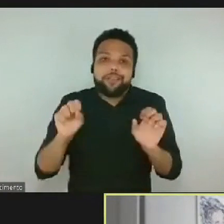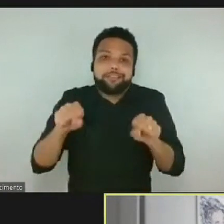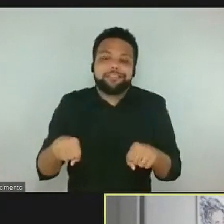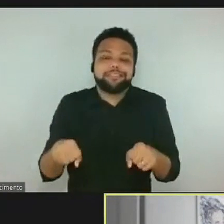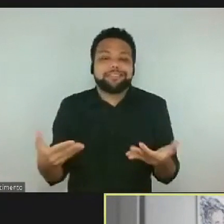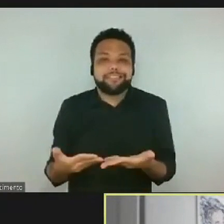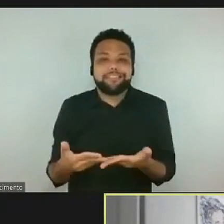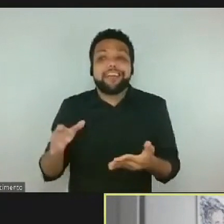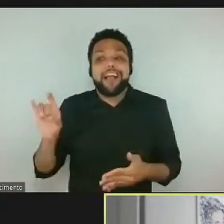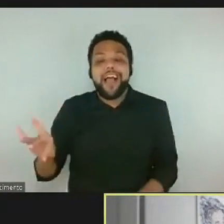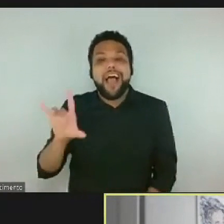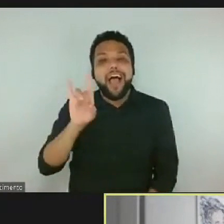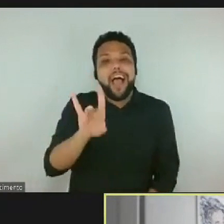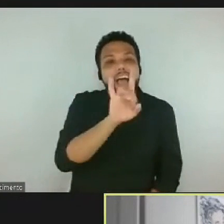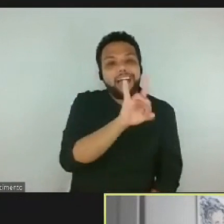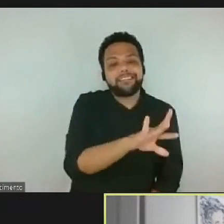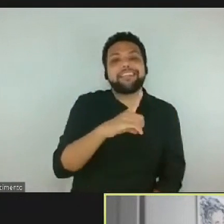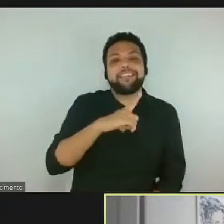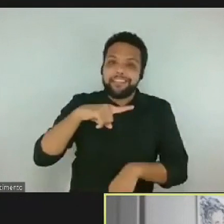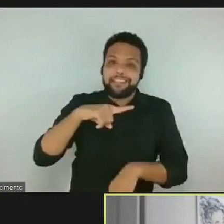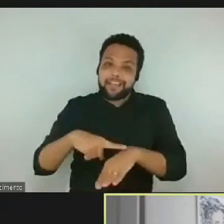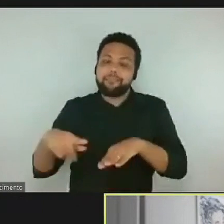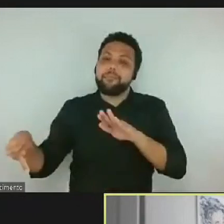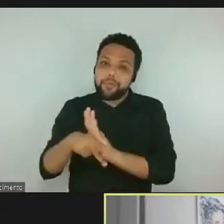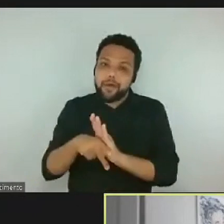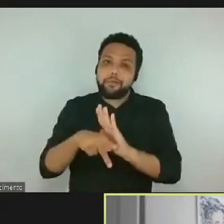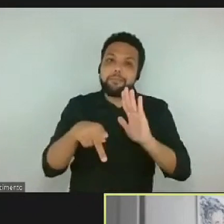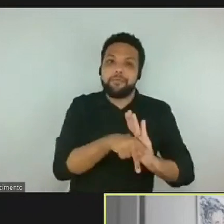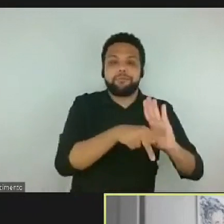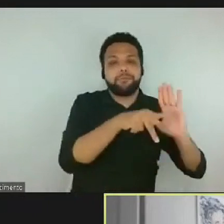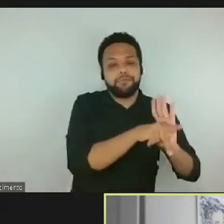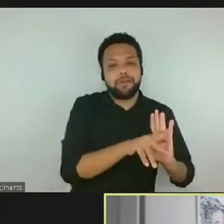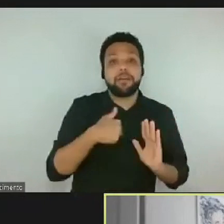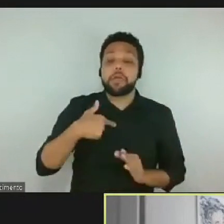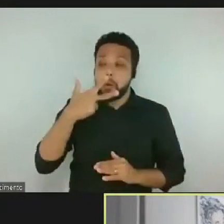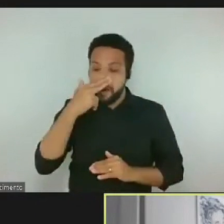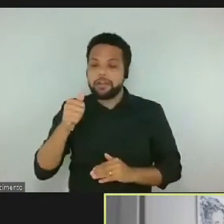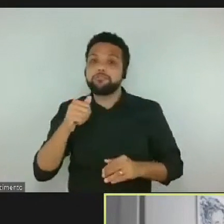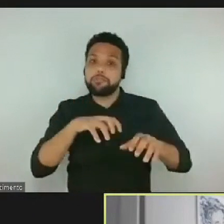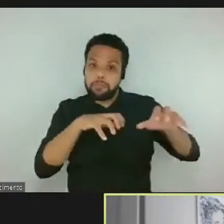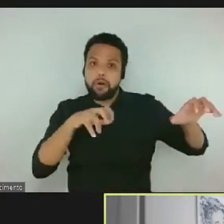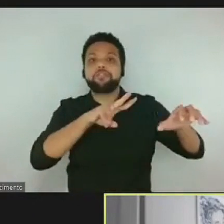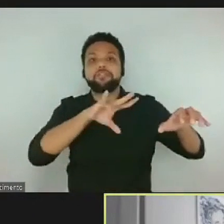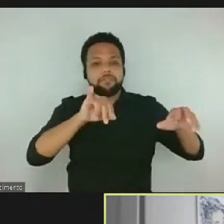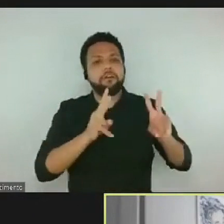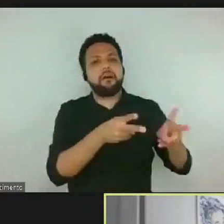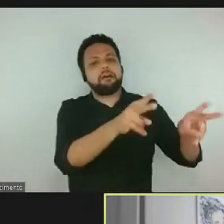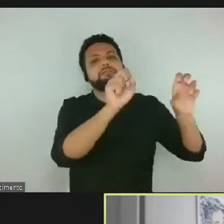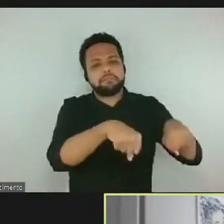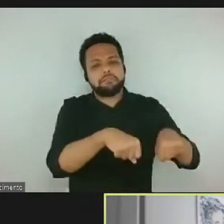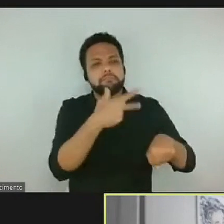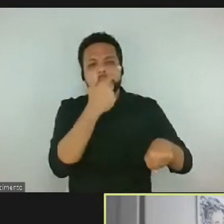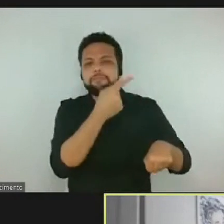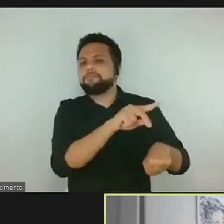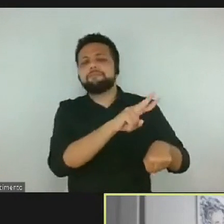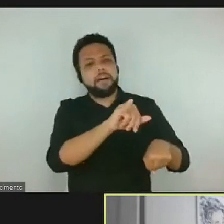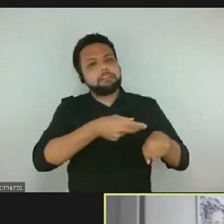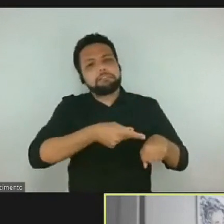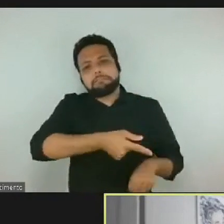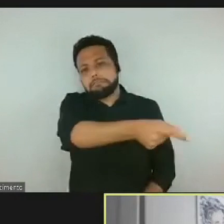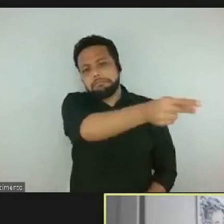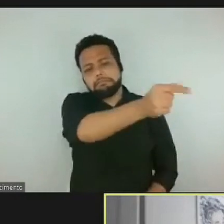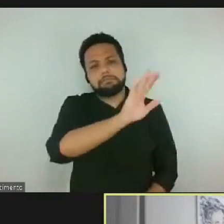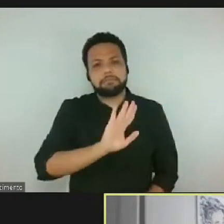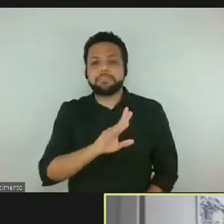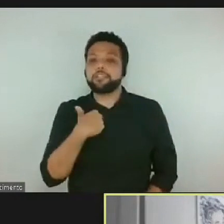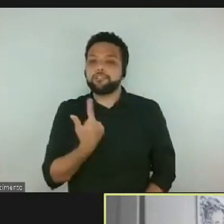coisa tem o seu momento. Então, acho que veio para ficar mesmo. Eu considero que a gente vai ter que dividir o nosso